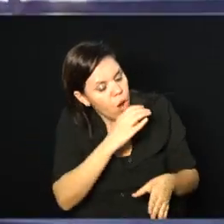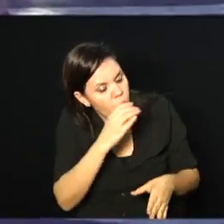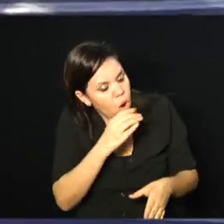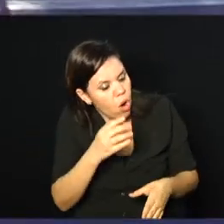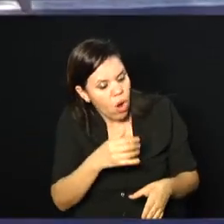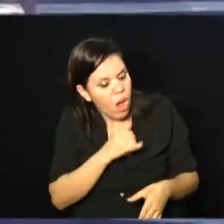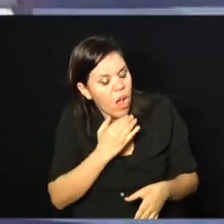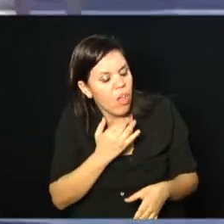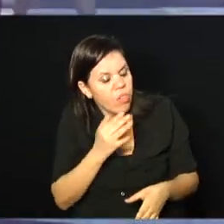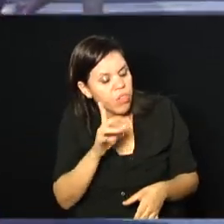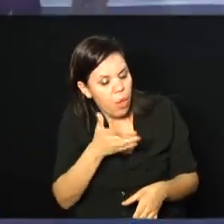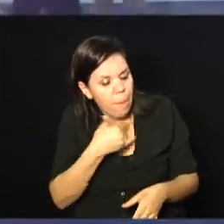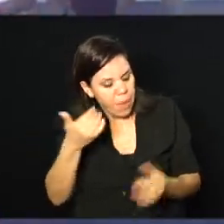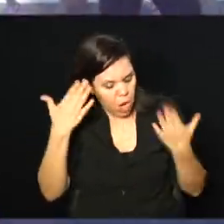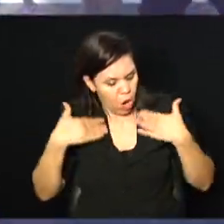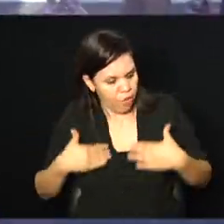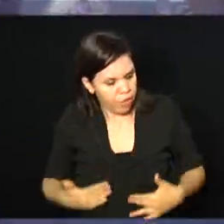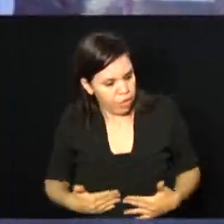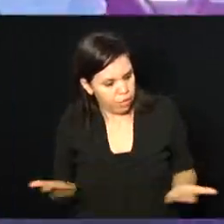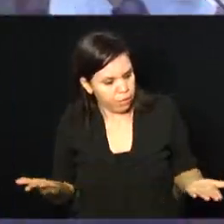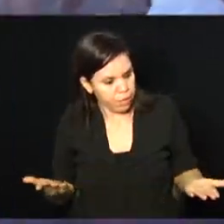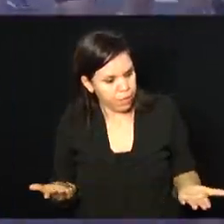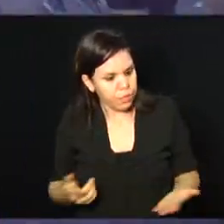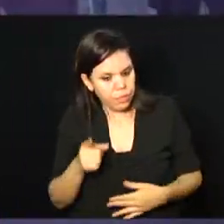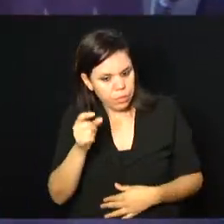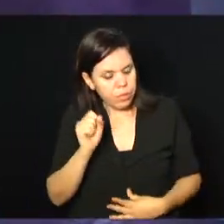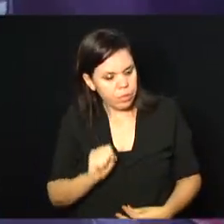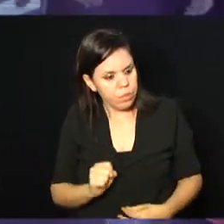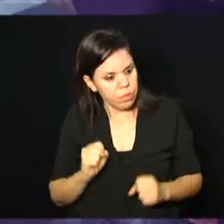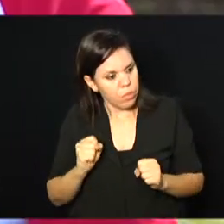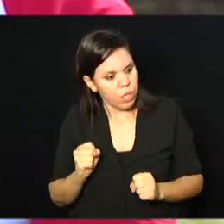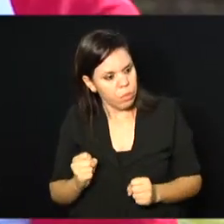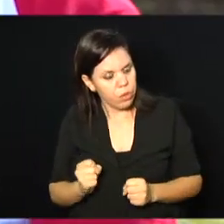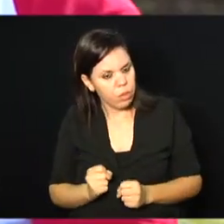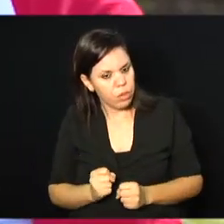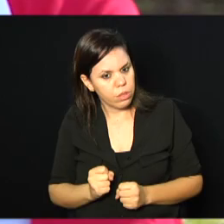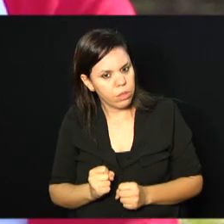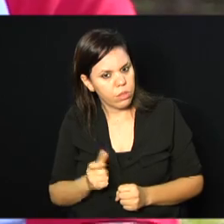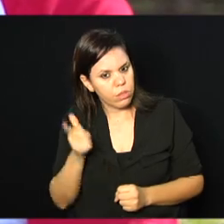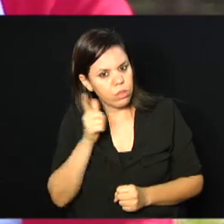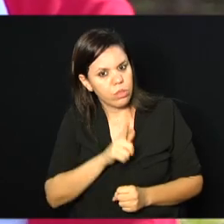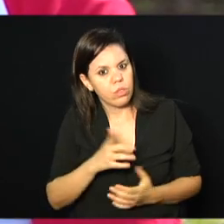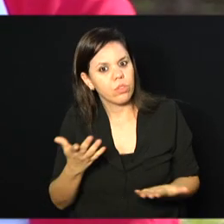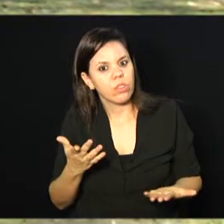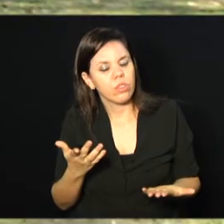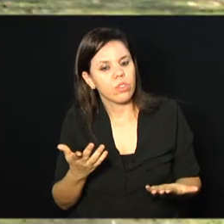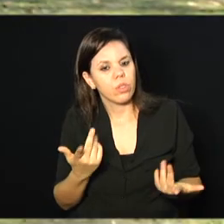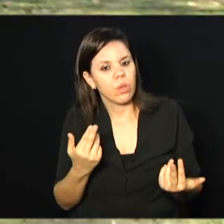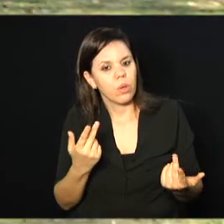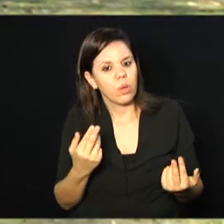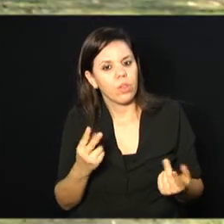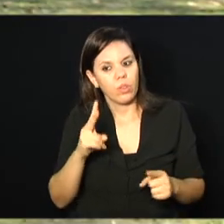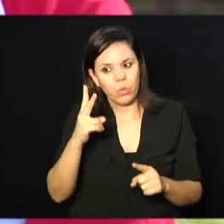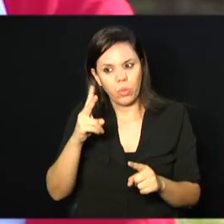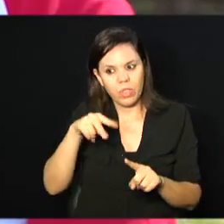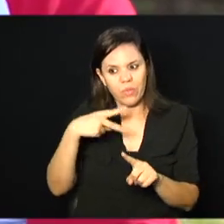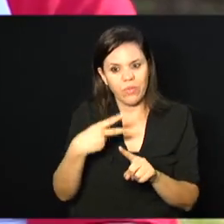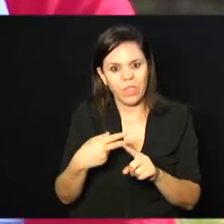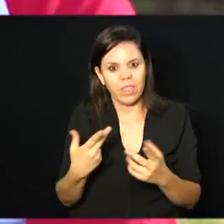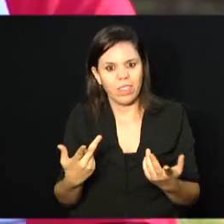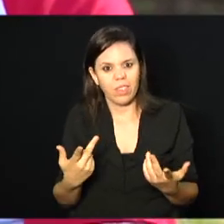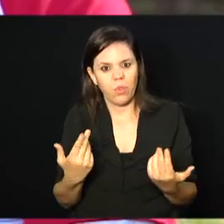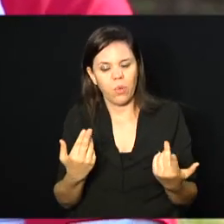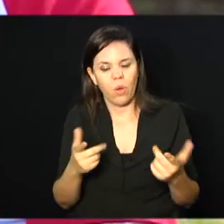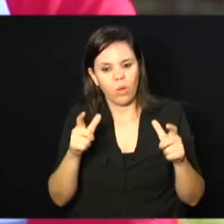melhor fisicamente. Você... Como eu disse, a chegada são duplicada, né? Duas vezes chegar no local, né?